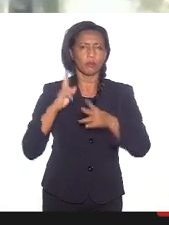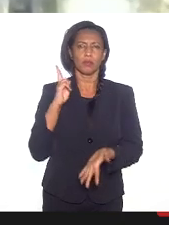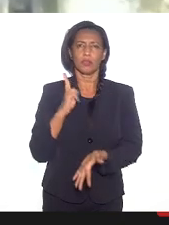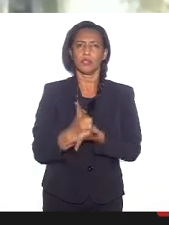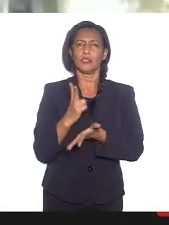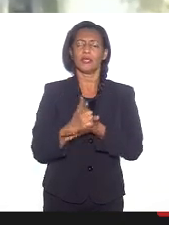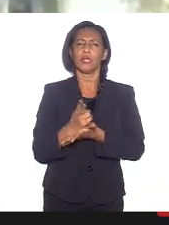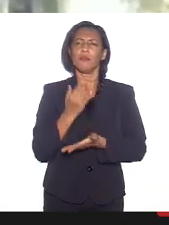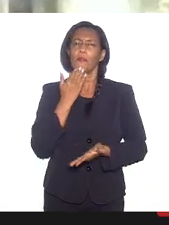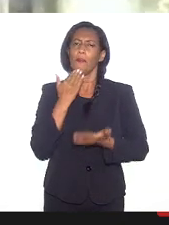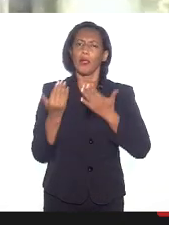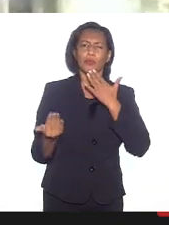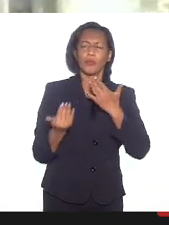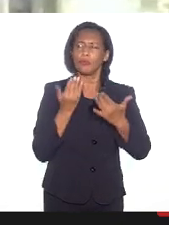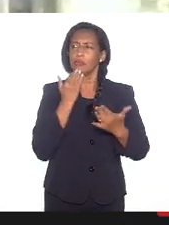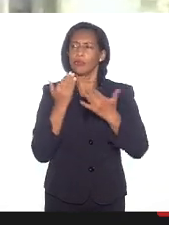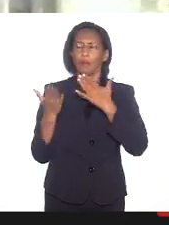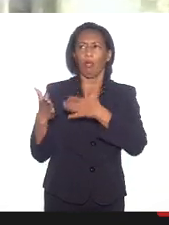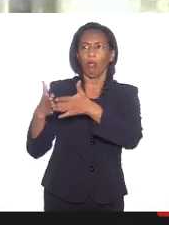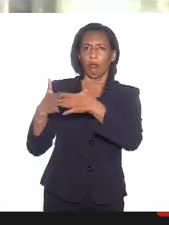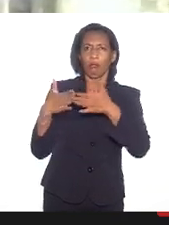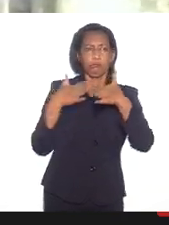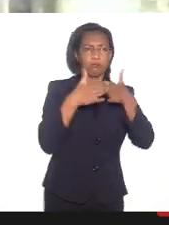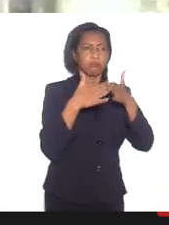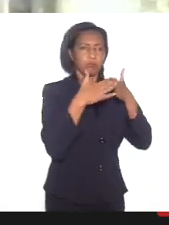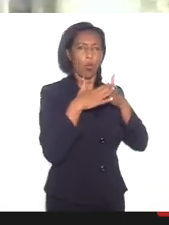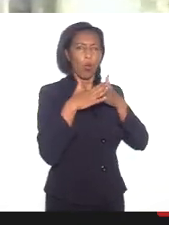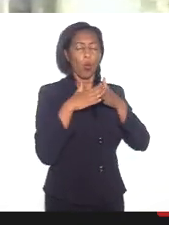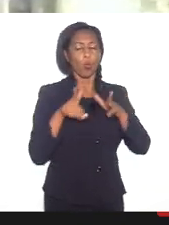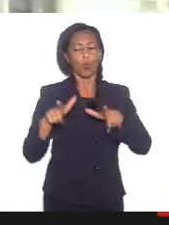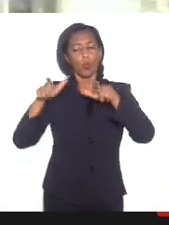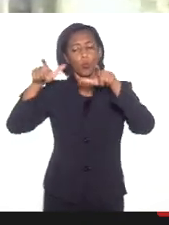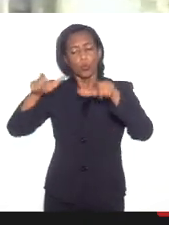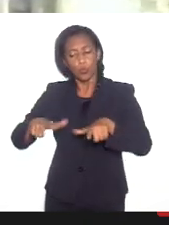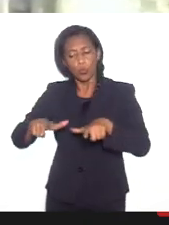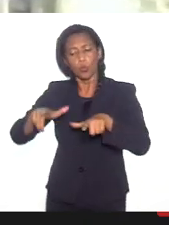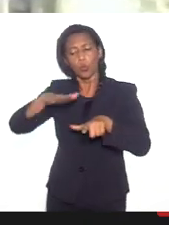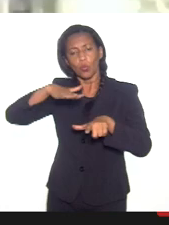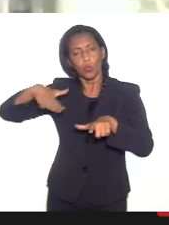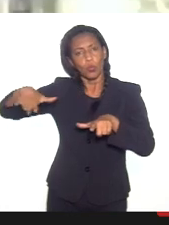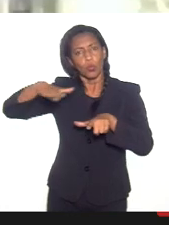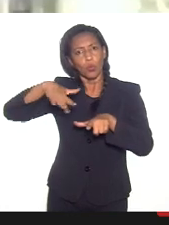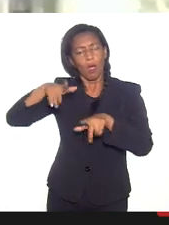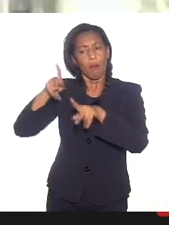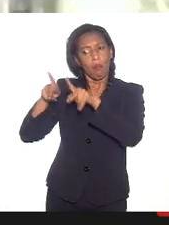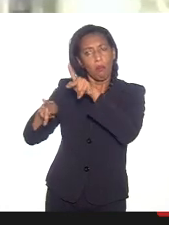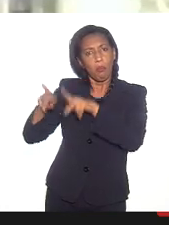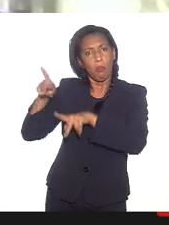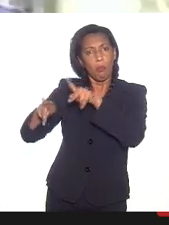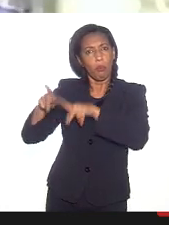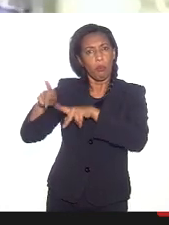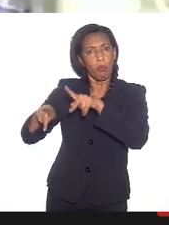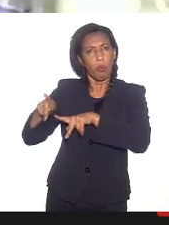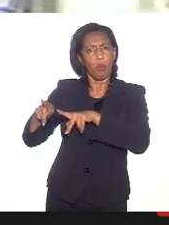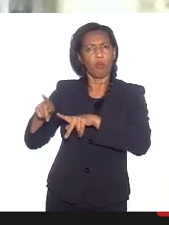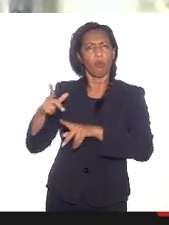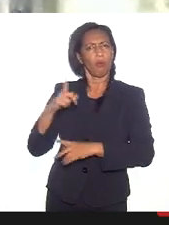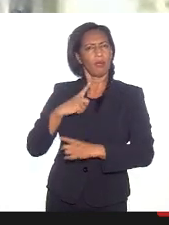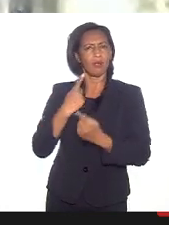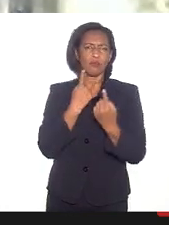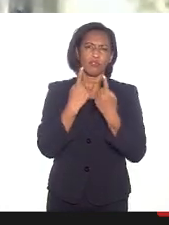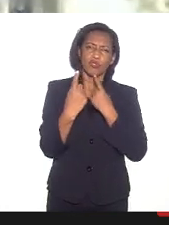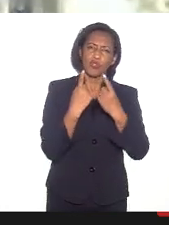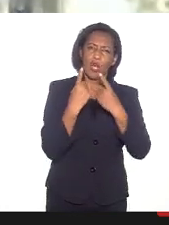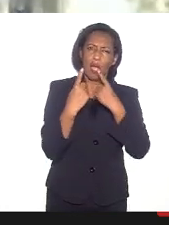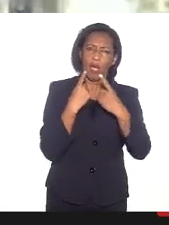uma ferramenta, um espaço para o nosso povo manter um diálogo aberto,